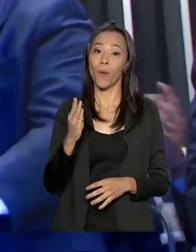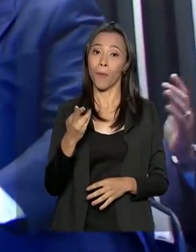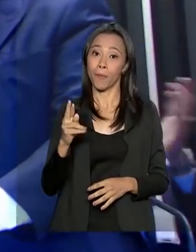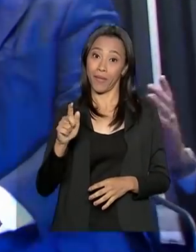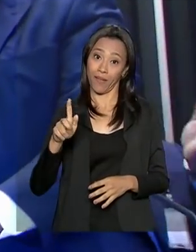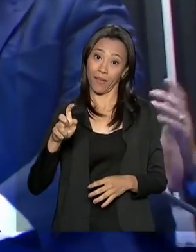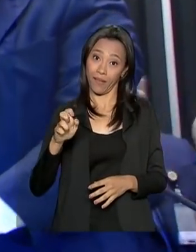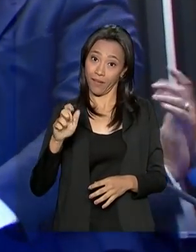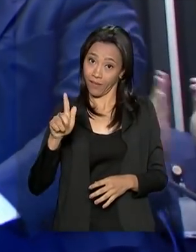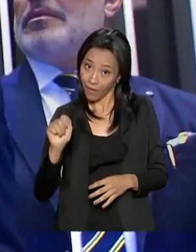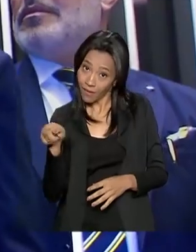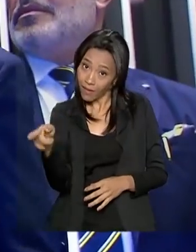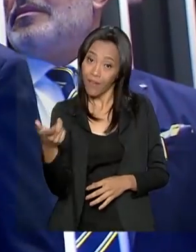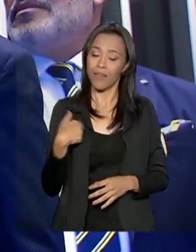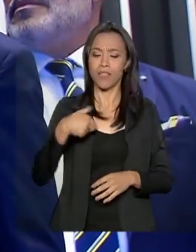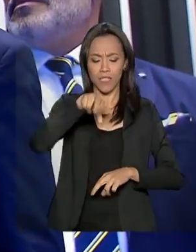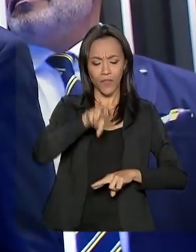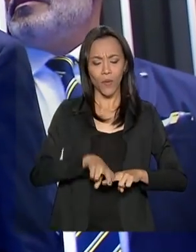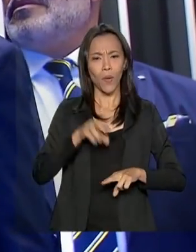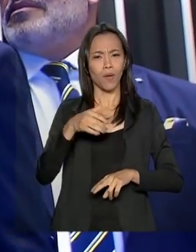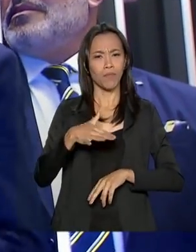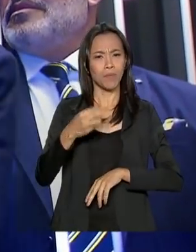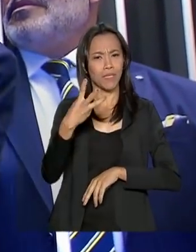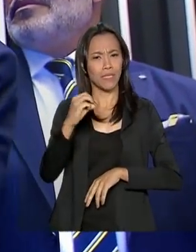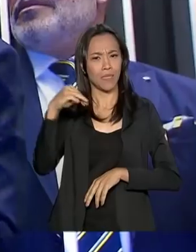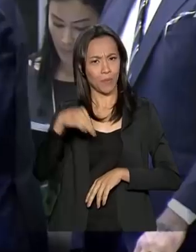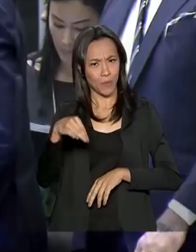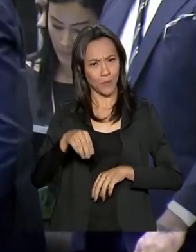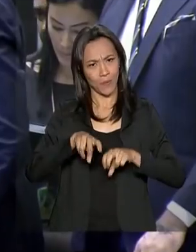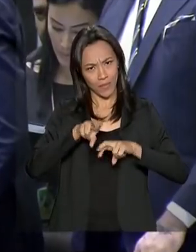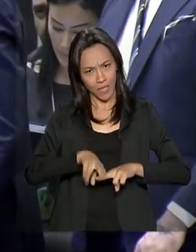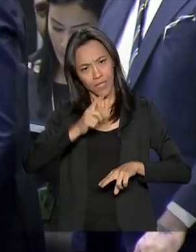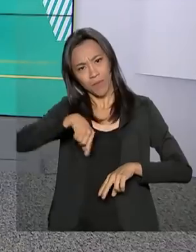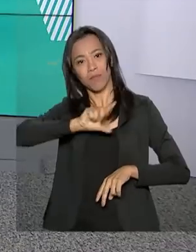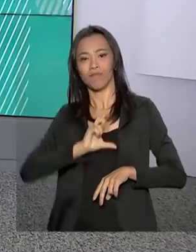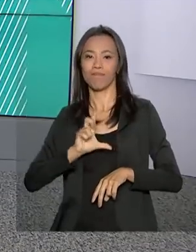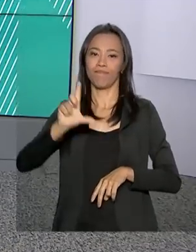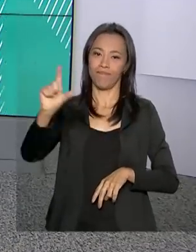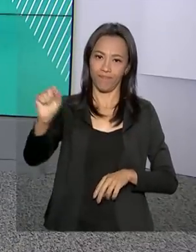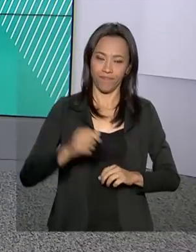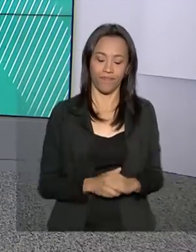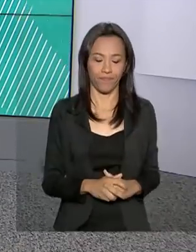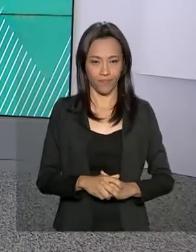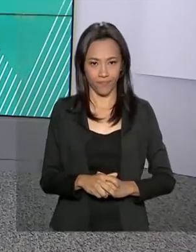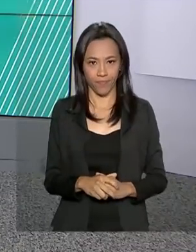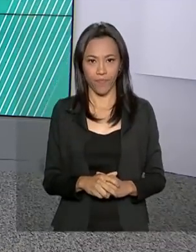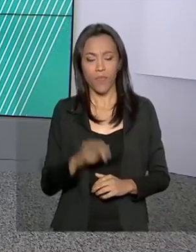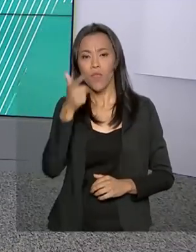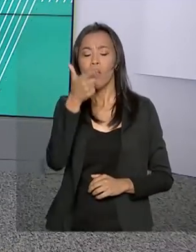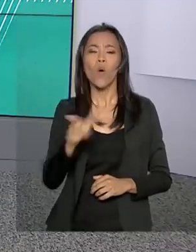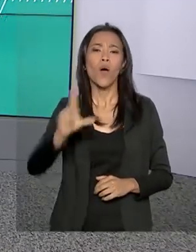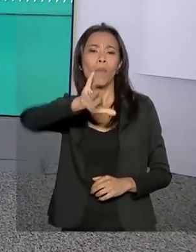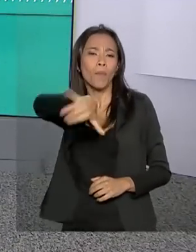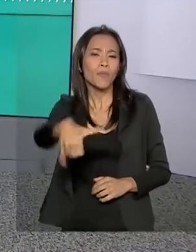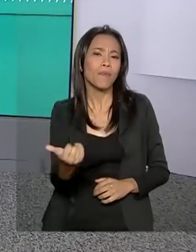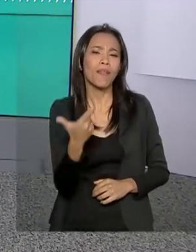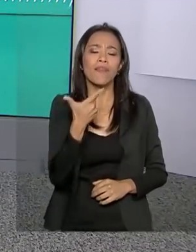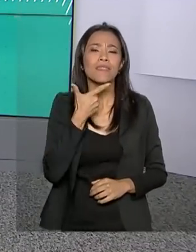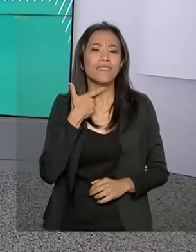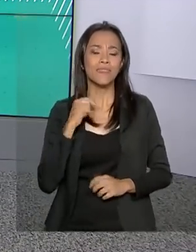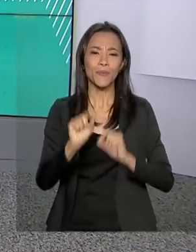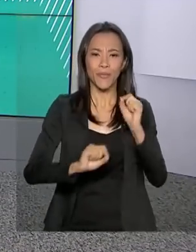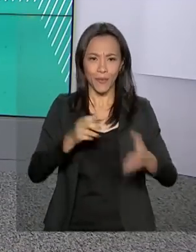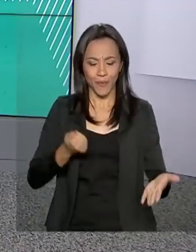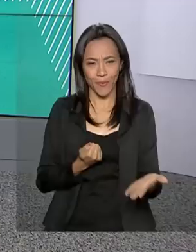O presidente ficou na mesa por cerca de meia hora e depois foi embora. Uma oportunidade para quem deseja